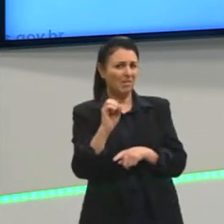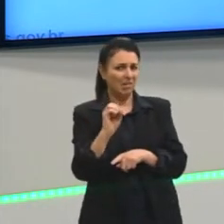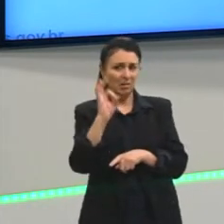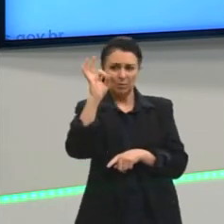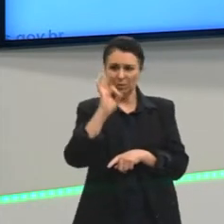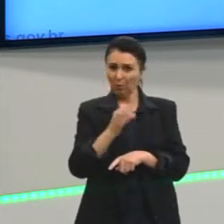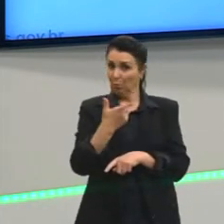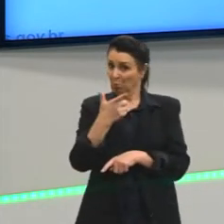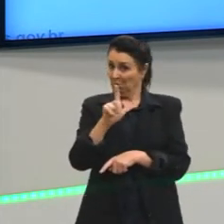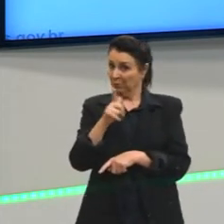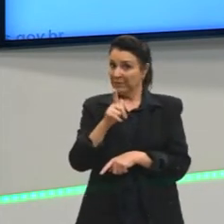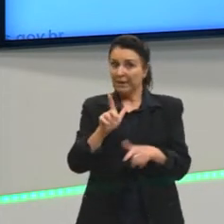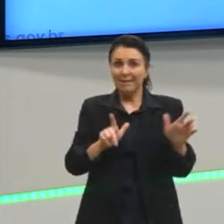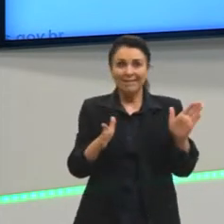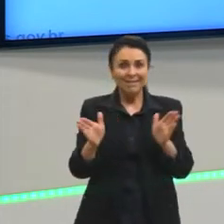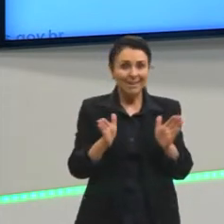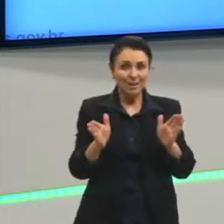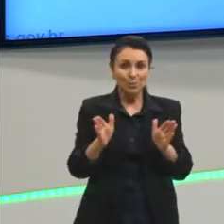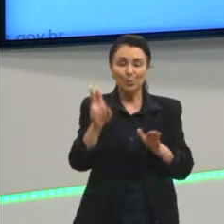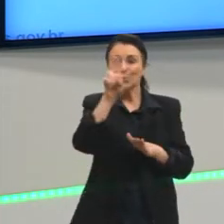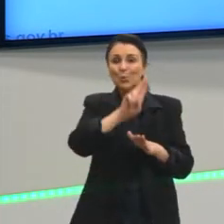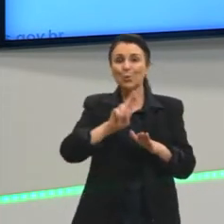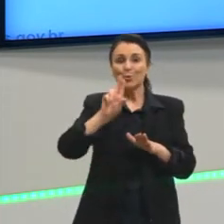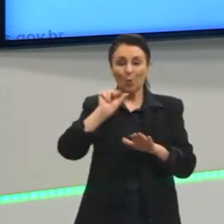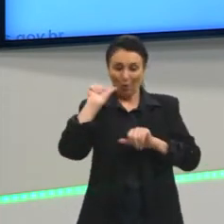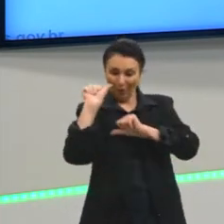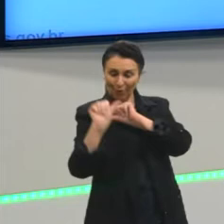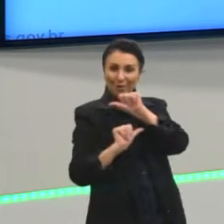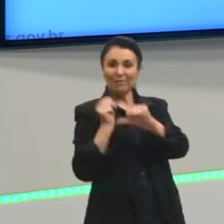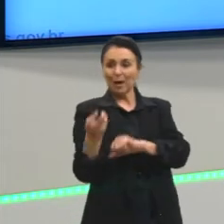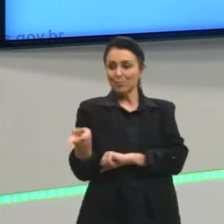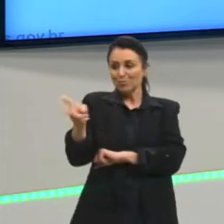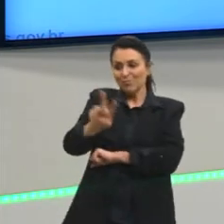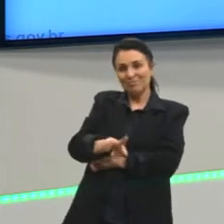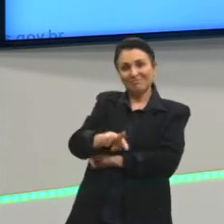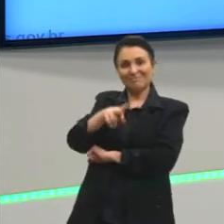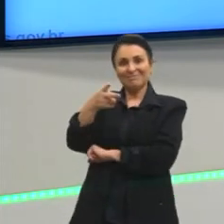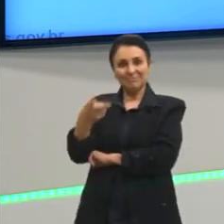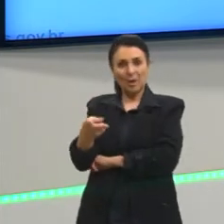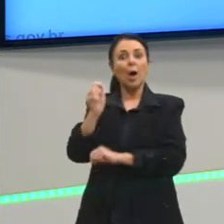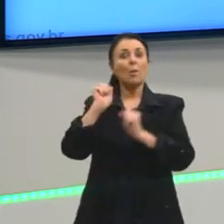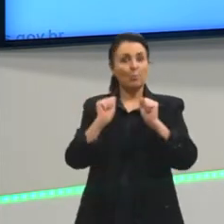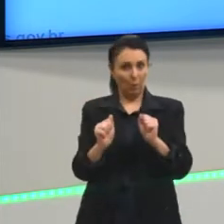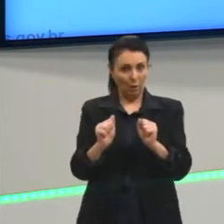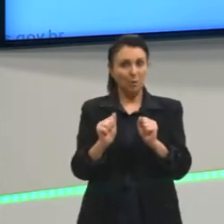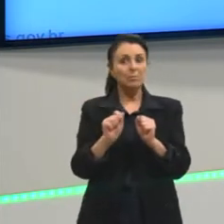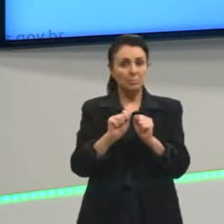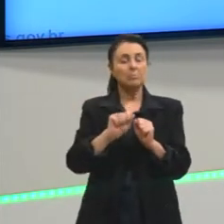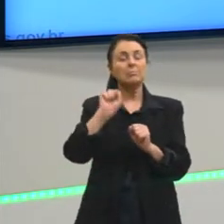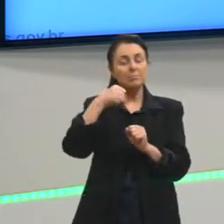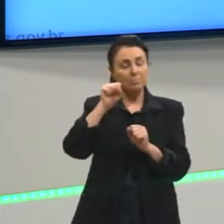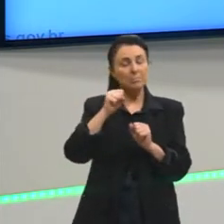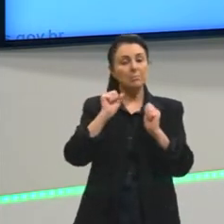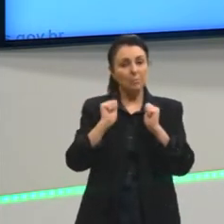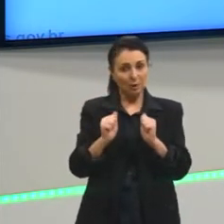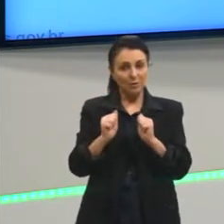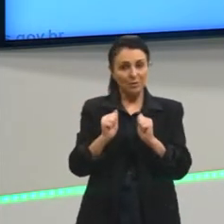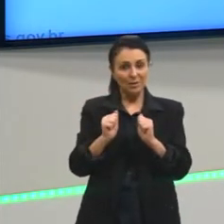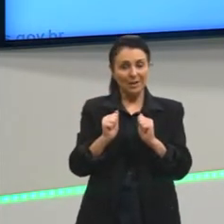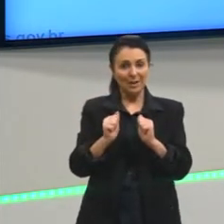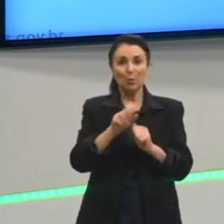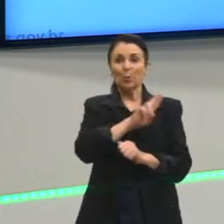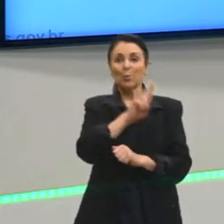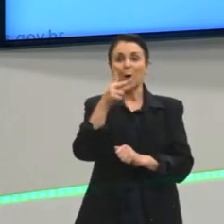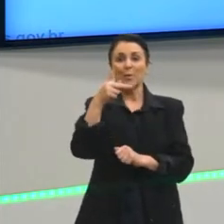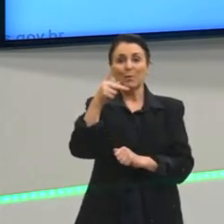não tem acesso à internet. E quando a gente fala em acesso, pode ser de boa qualidade ou de ruim. É isso que é produtividade, galera. É eu trabalhar com